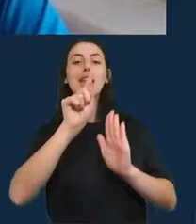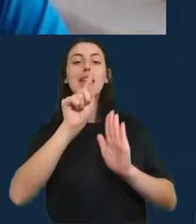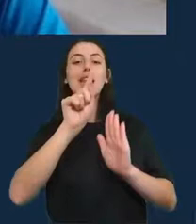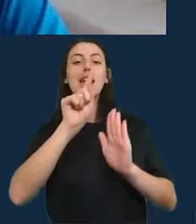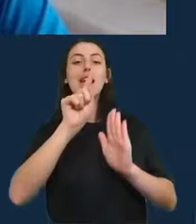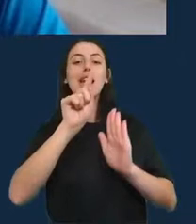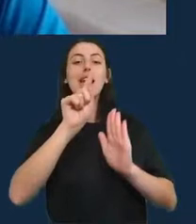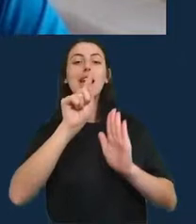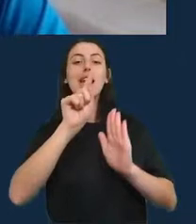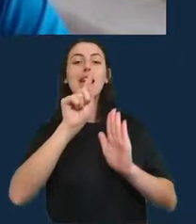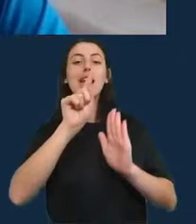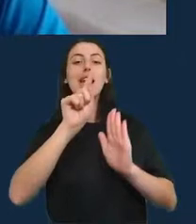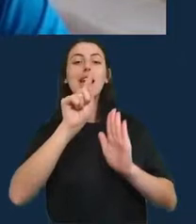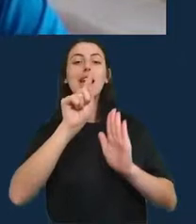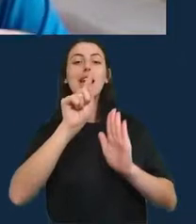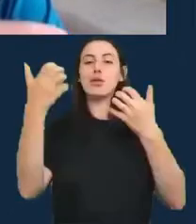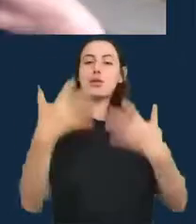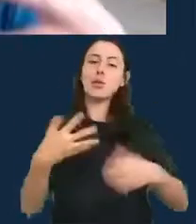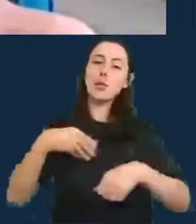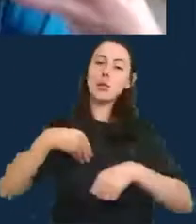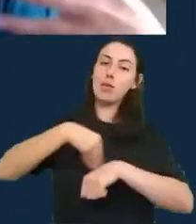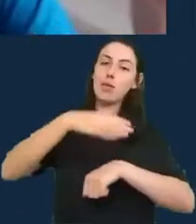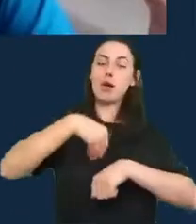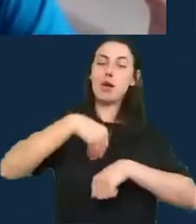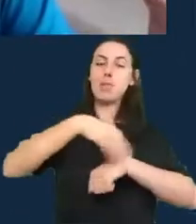recomenda para pessoas que estão aprendendo